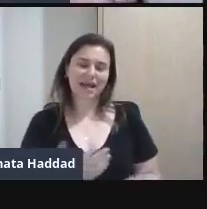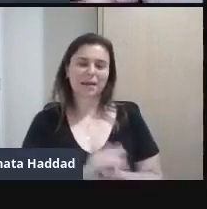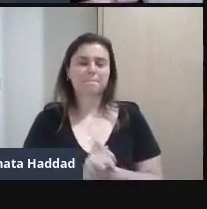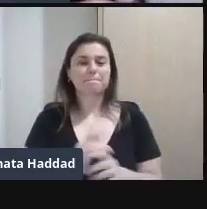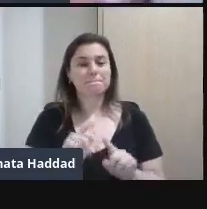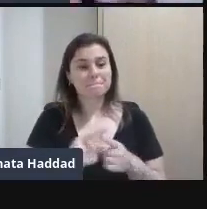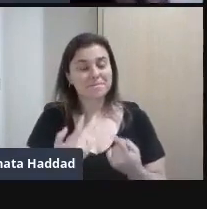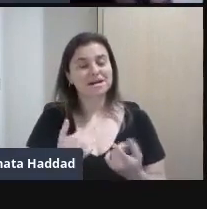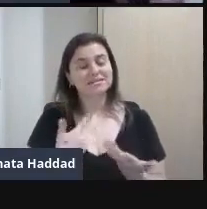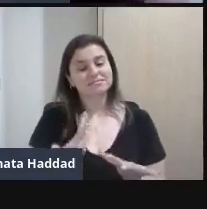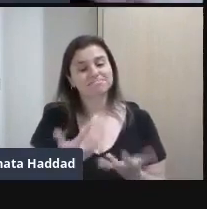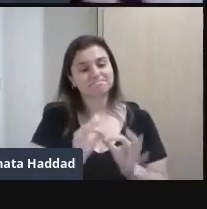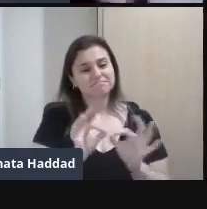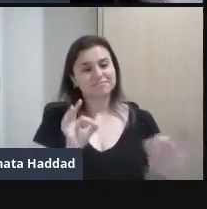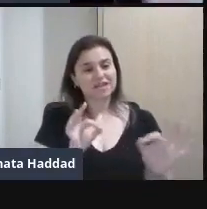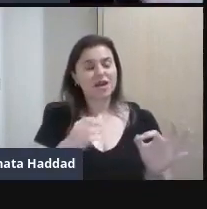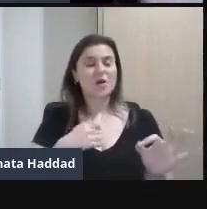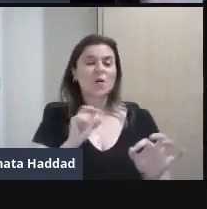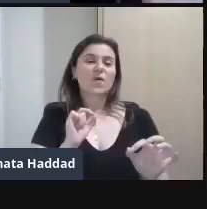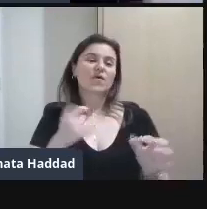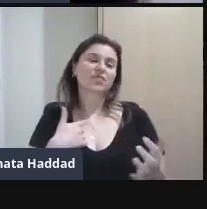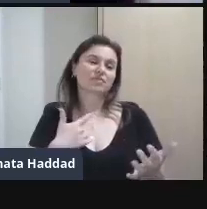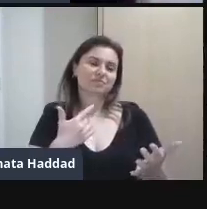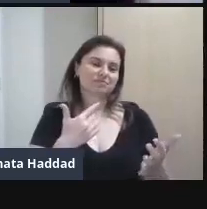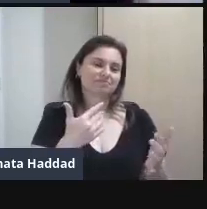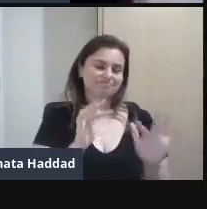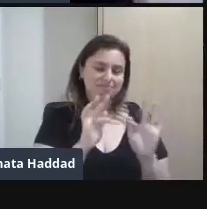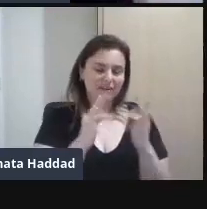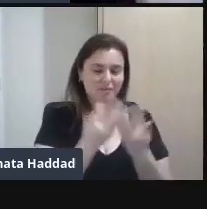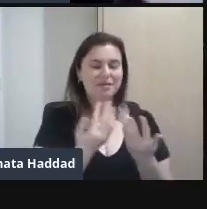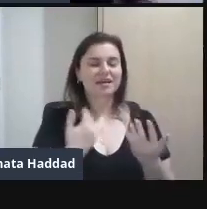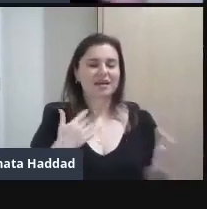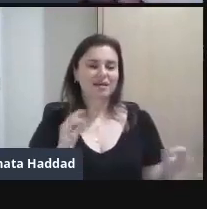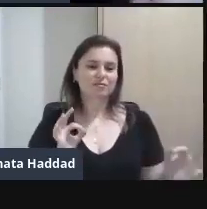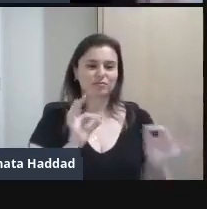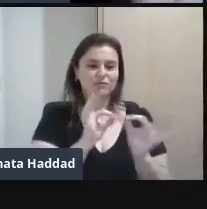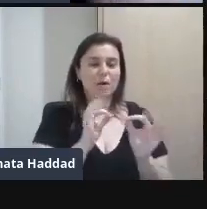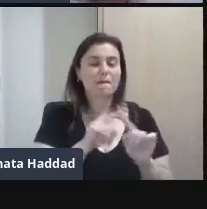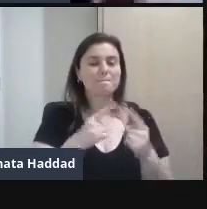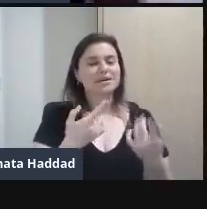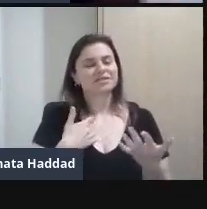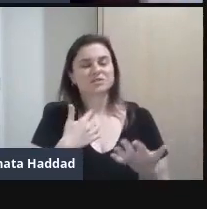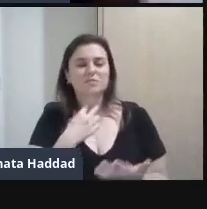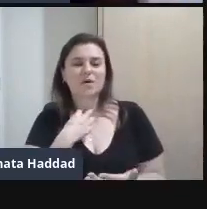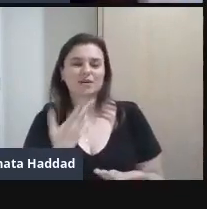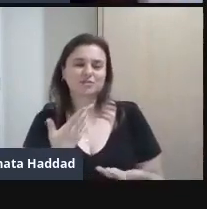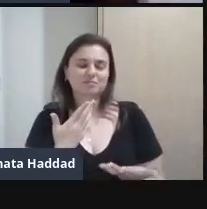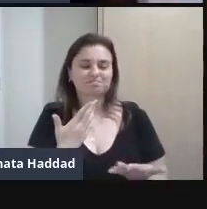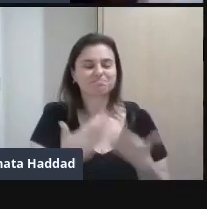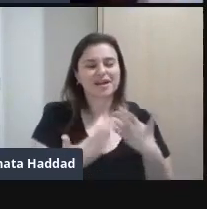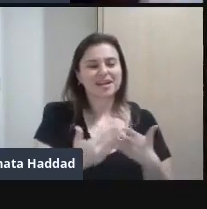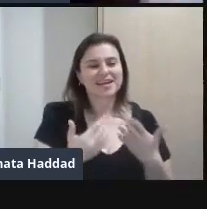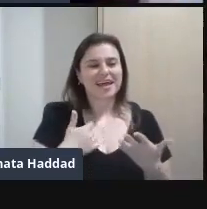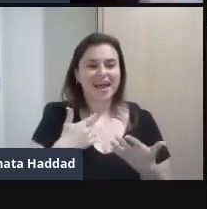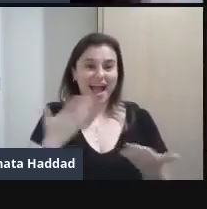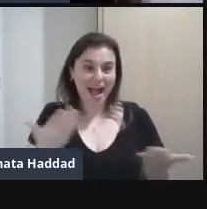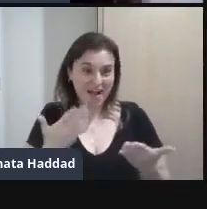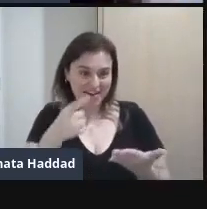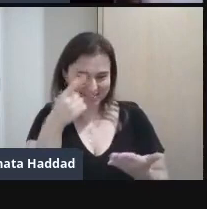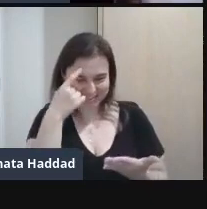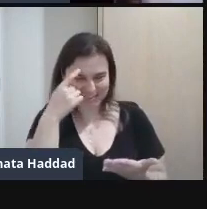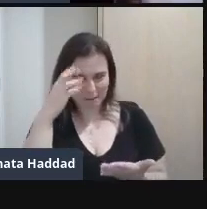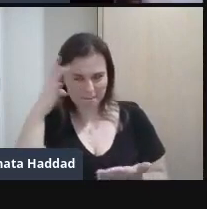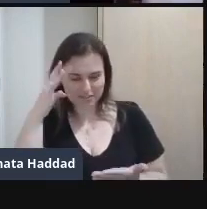aproximação A gente não pode perder Esse envolvimento Não é verdade? Agora aqui Eu tô imaginando Uma super roda De histórias